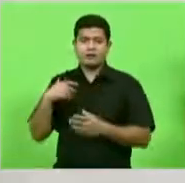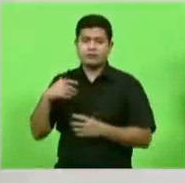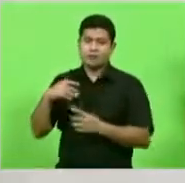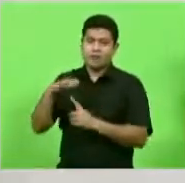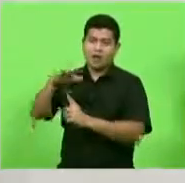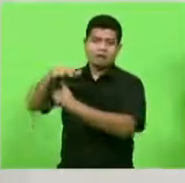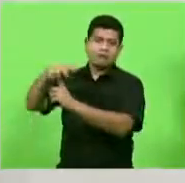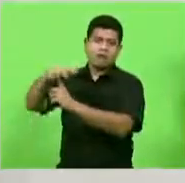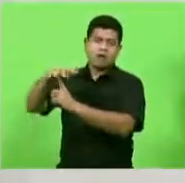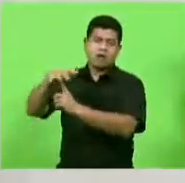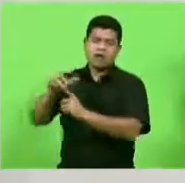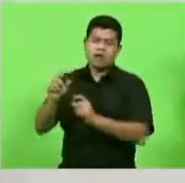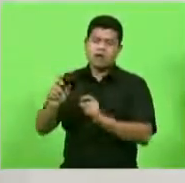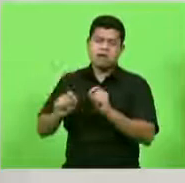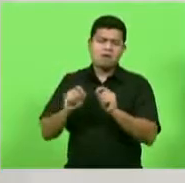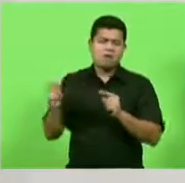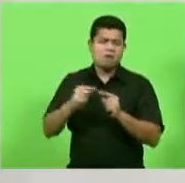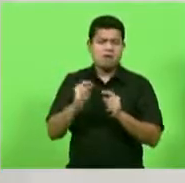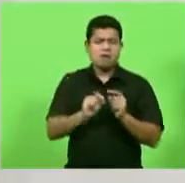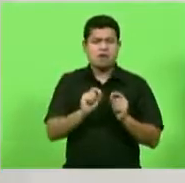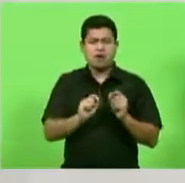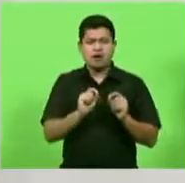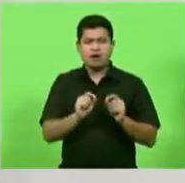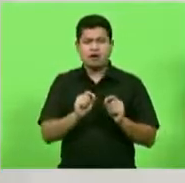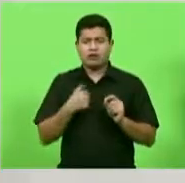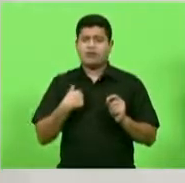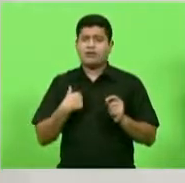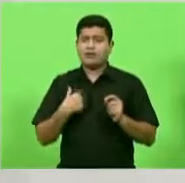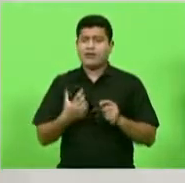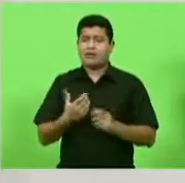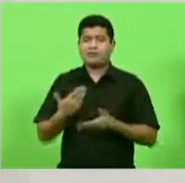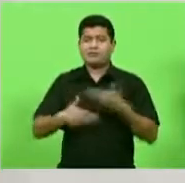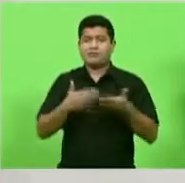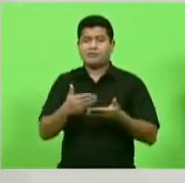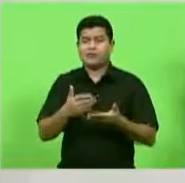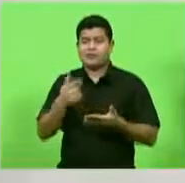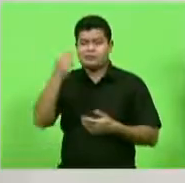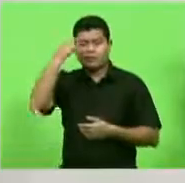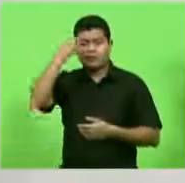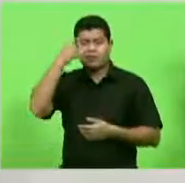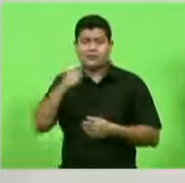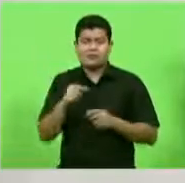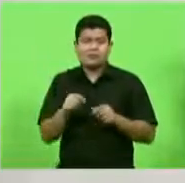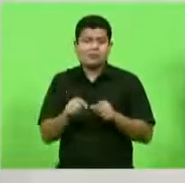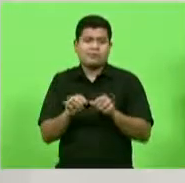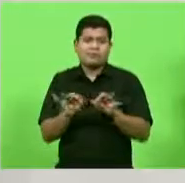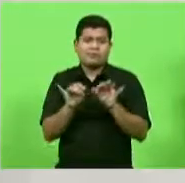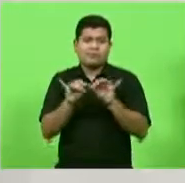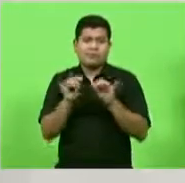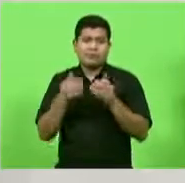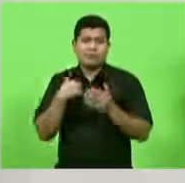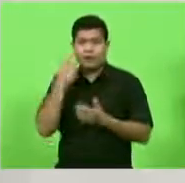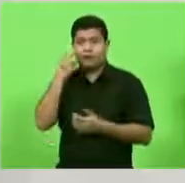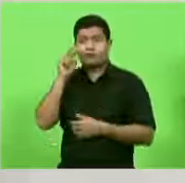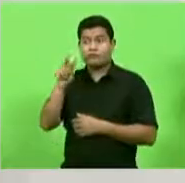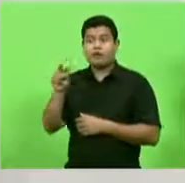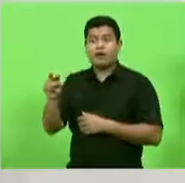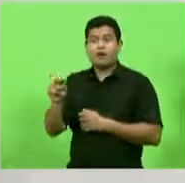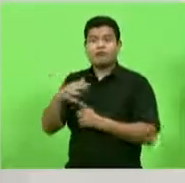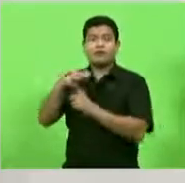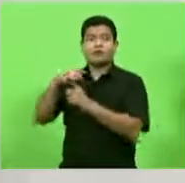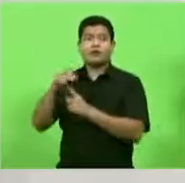tocando e esquece o que são as feiras no Estado de Santa Catarina. Importantíssimo. Gostaria que colocasse a primeira imagem ali.